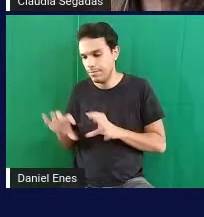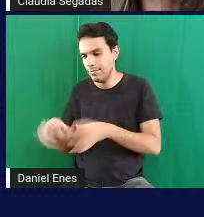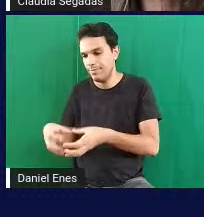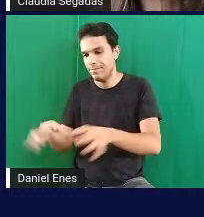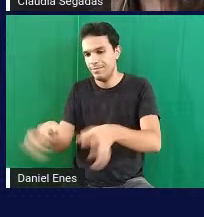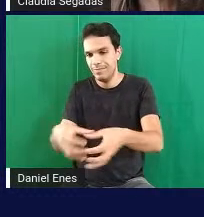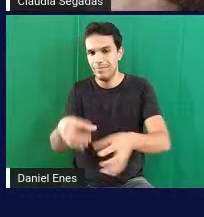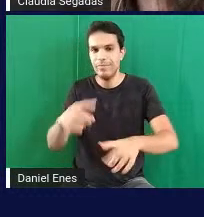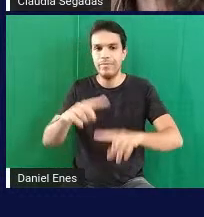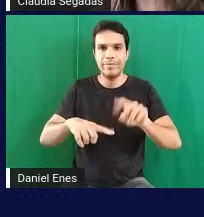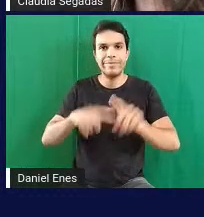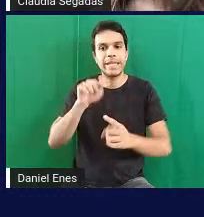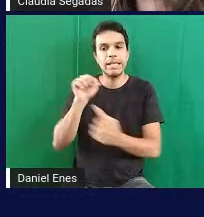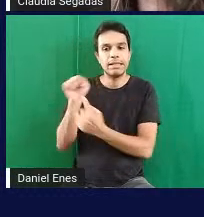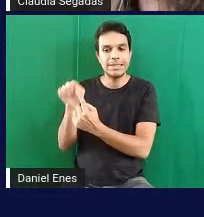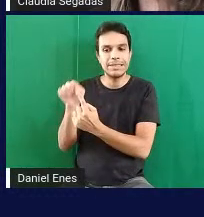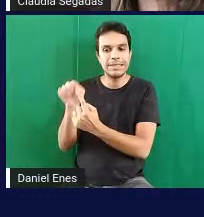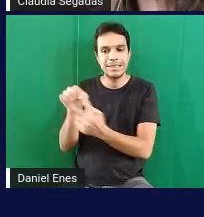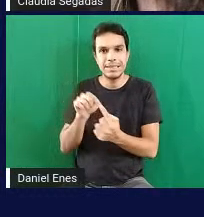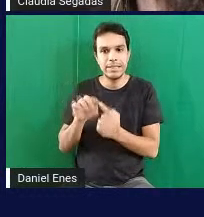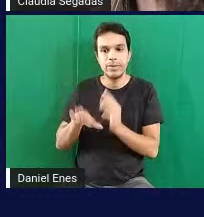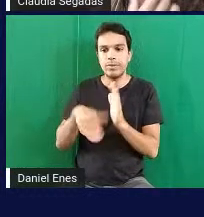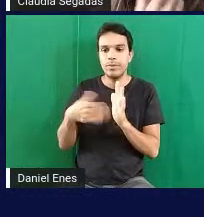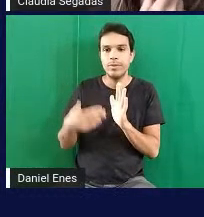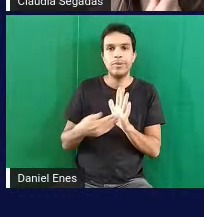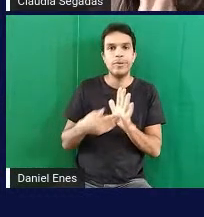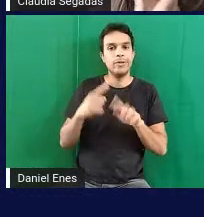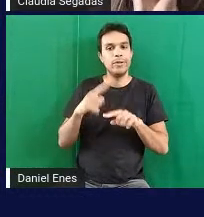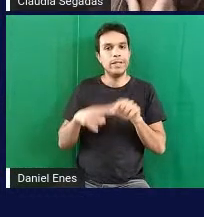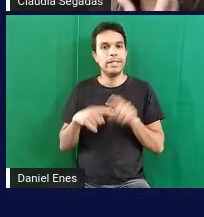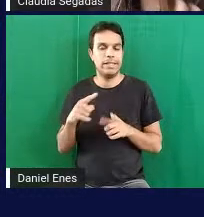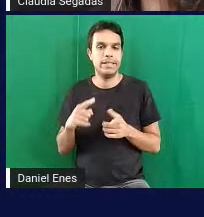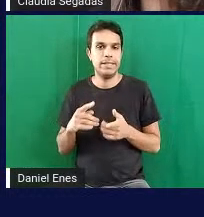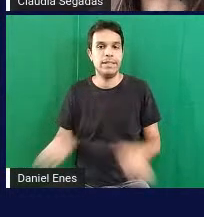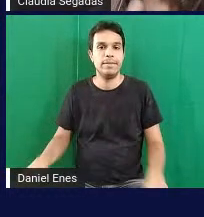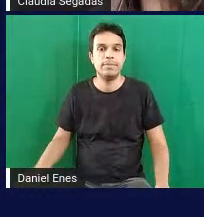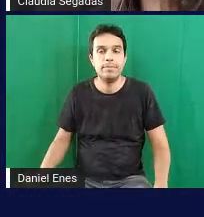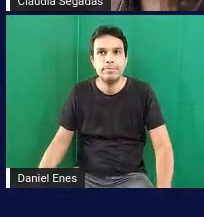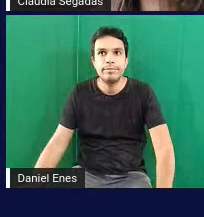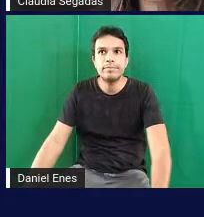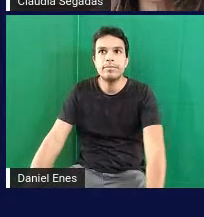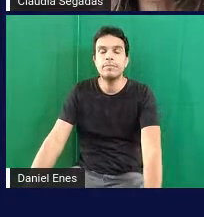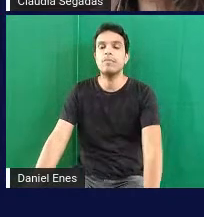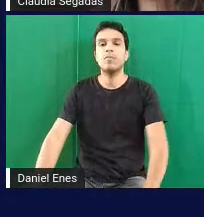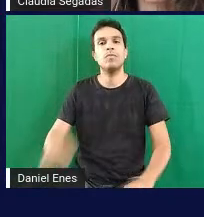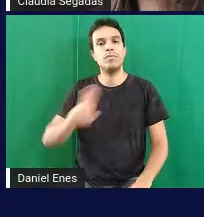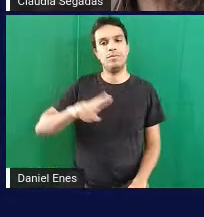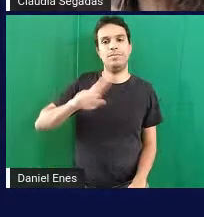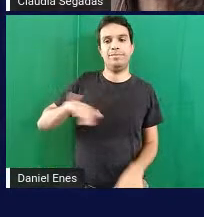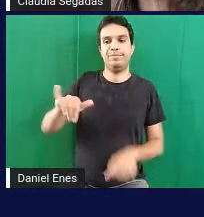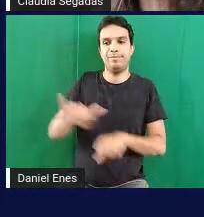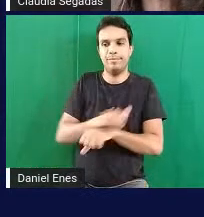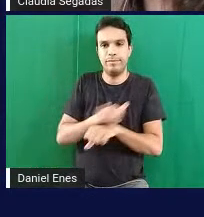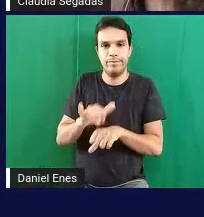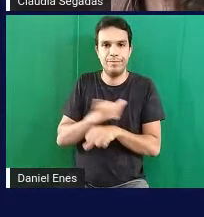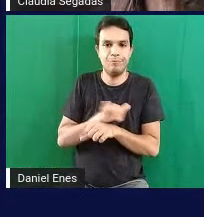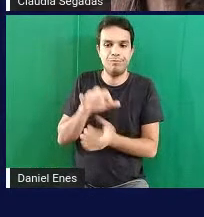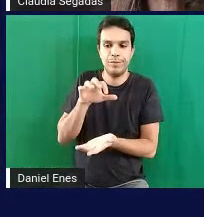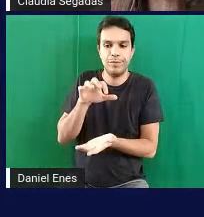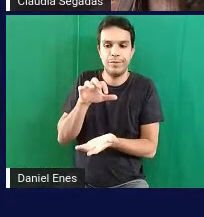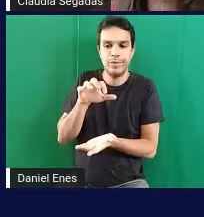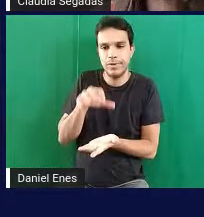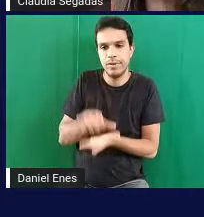elemento de uma coleção com todos os elementos da outra utilizando estratégia e formas de registros pessoais então